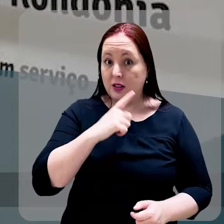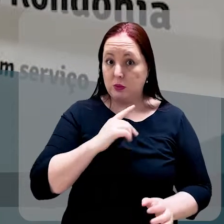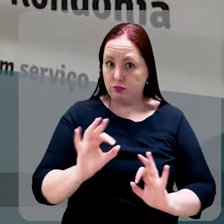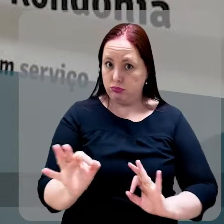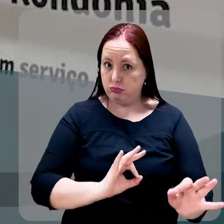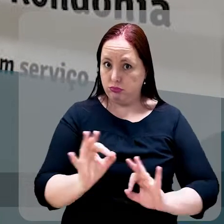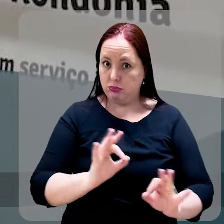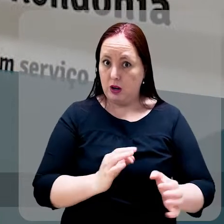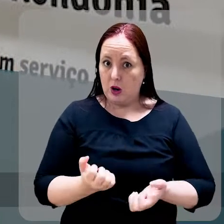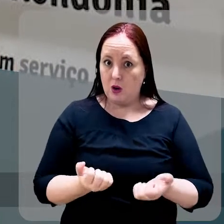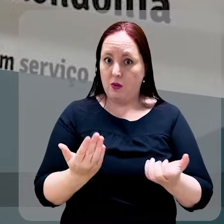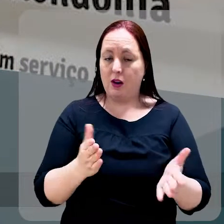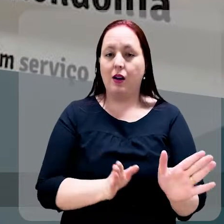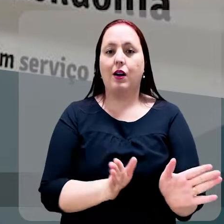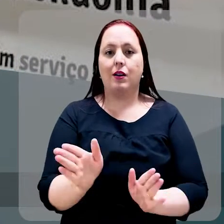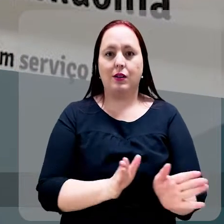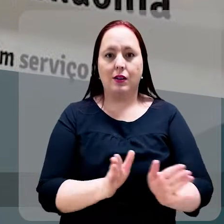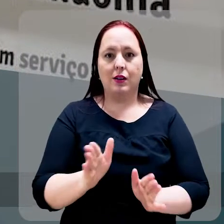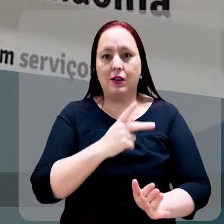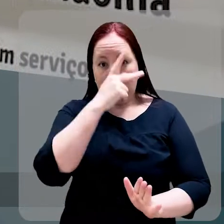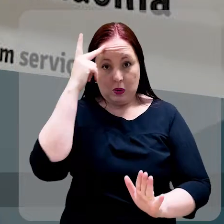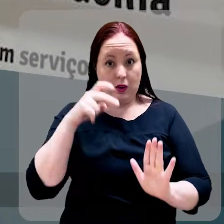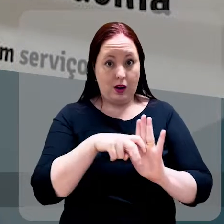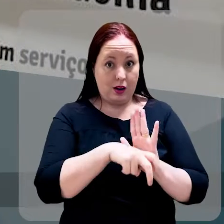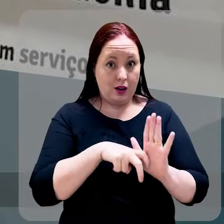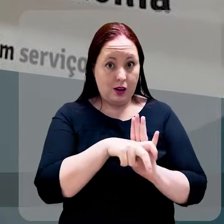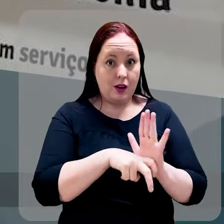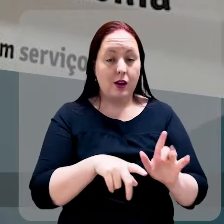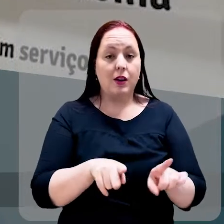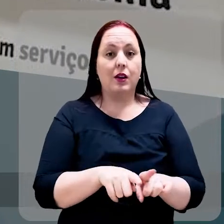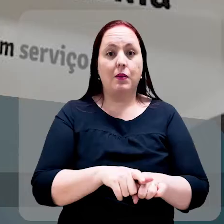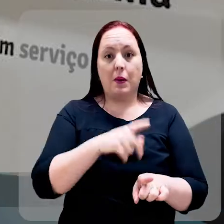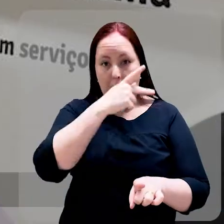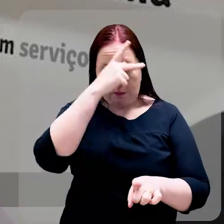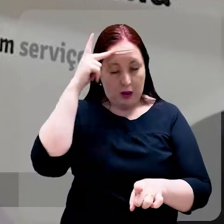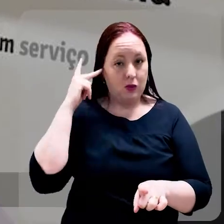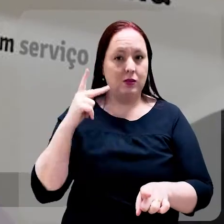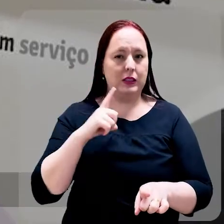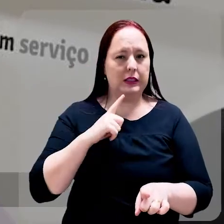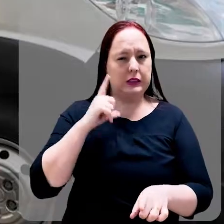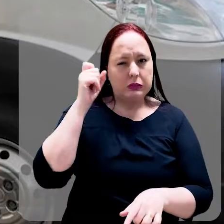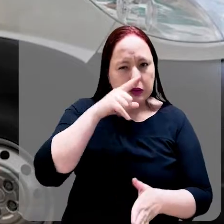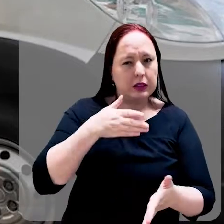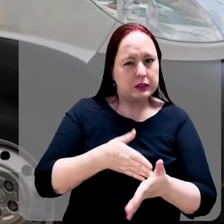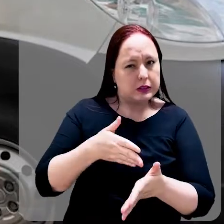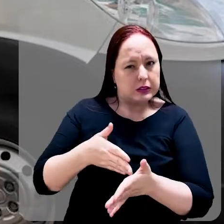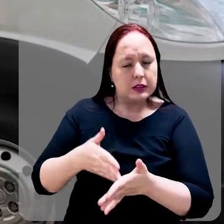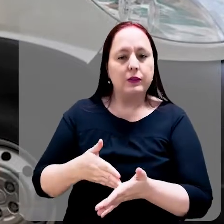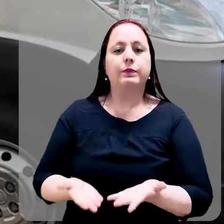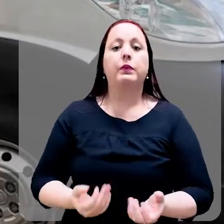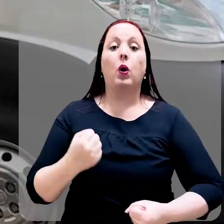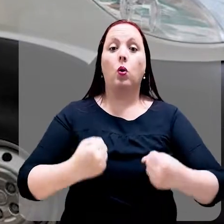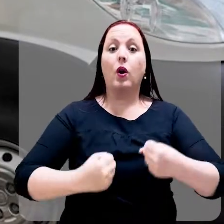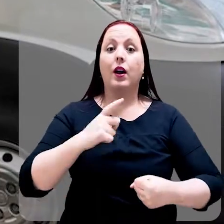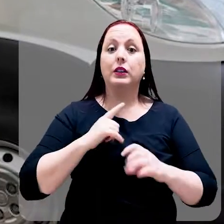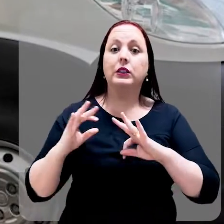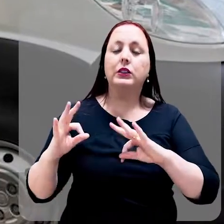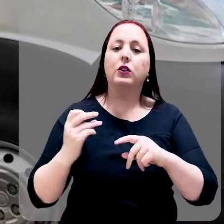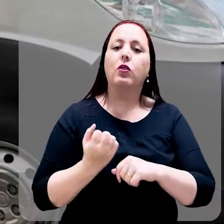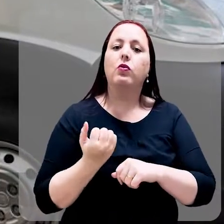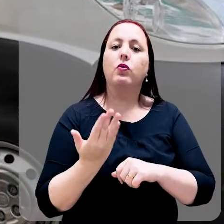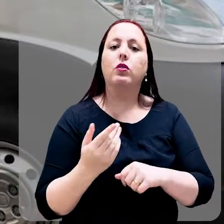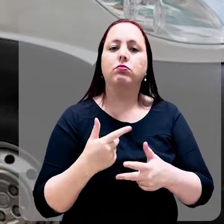equipada para oferecer acessibilidade aos cadeirantes e pessoas com mobilidade reduzida. O veículo também possui todo